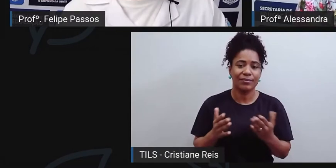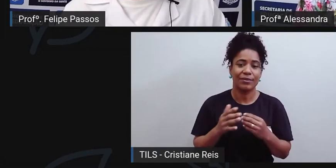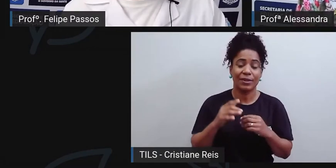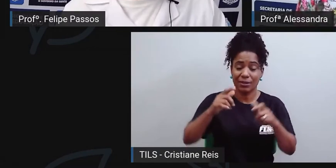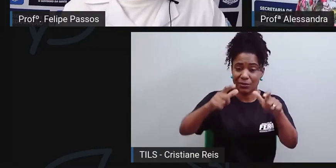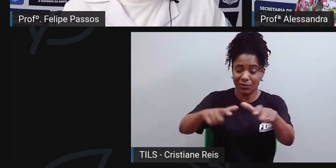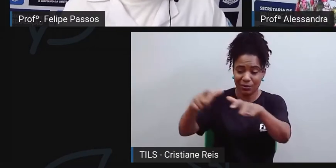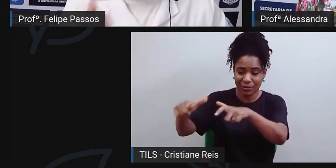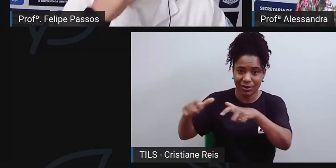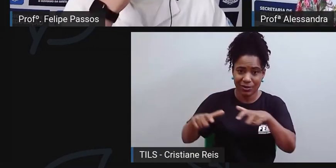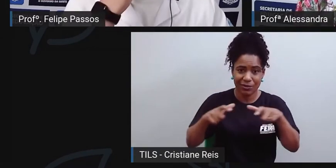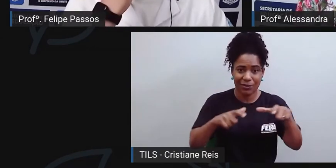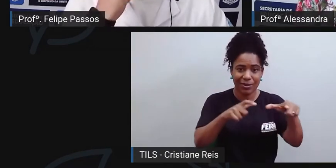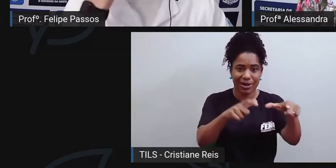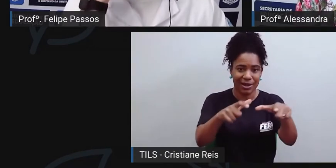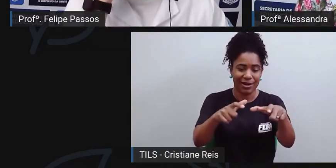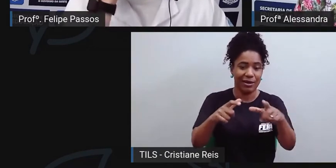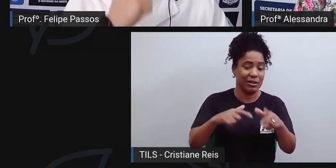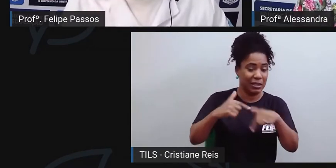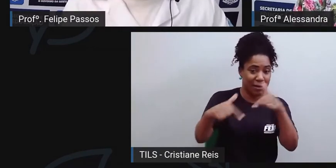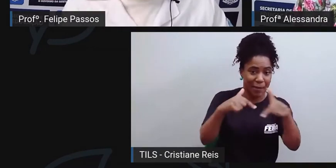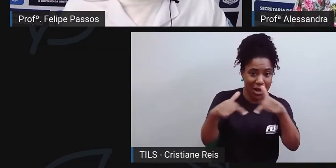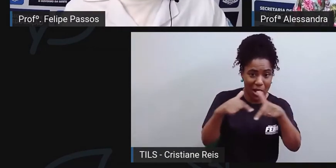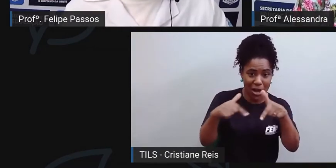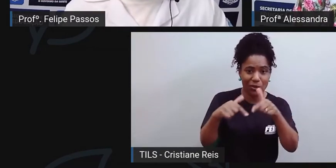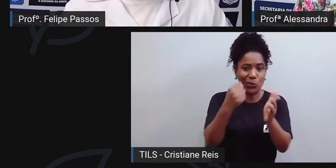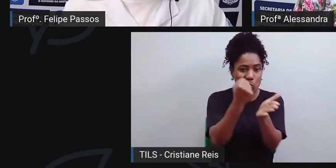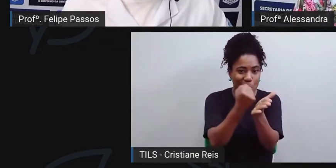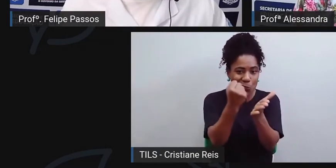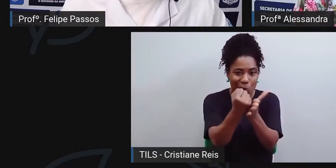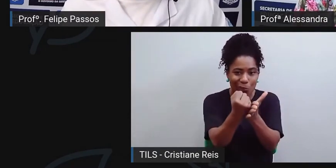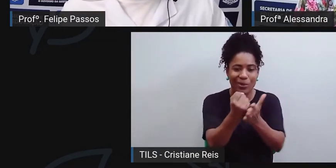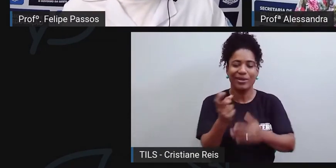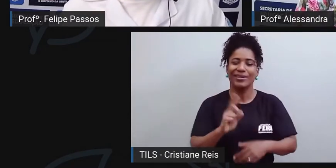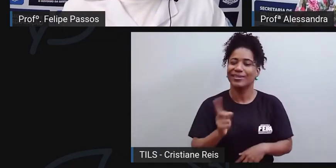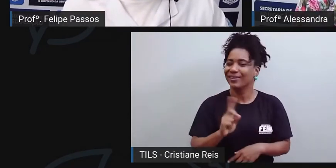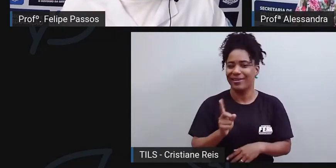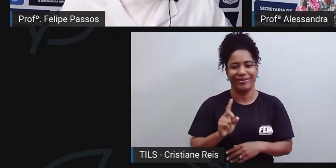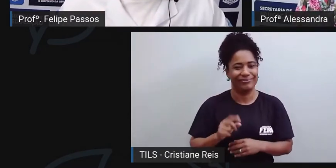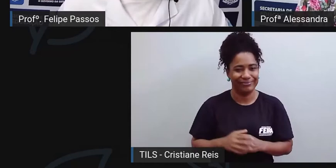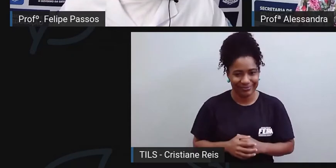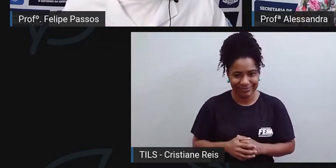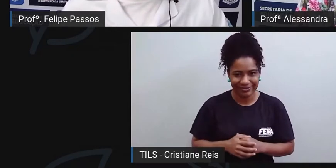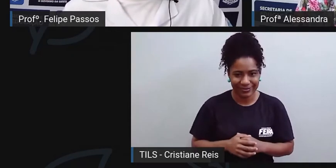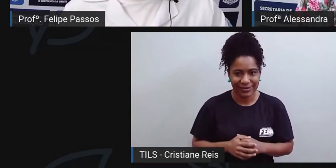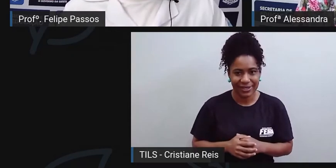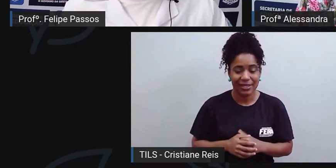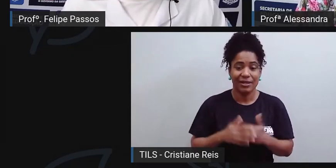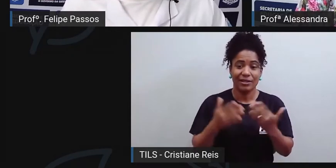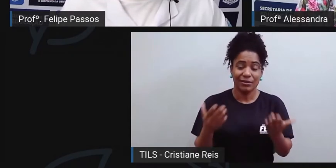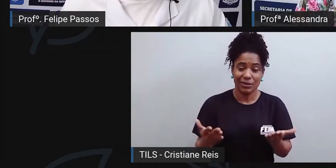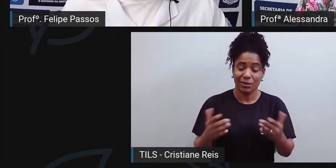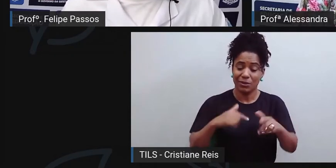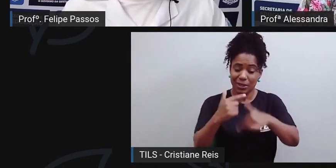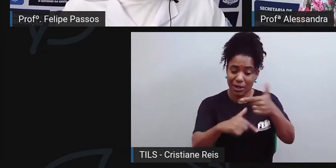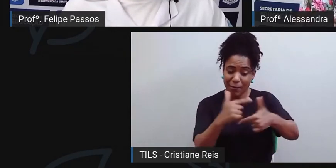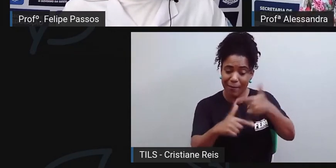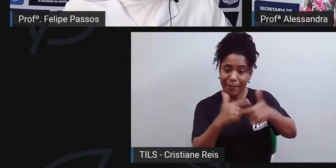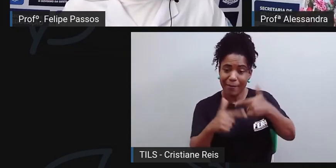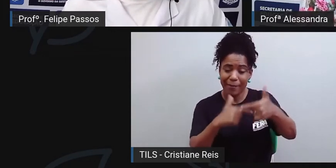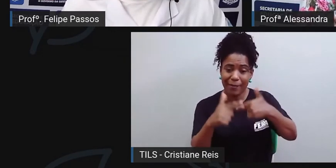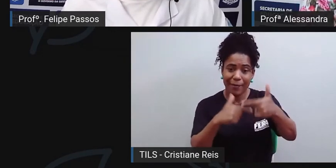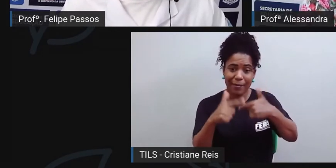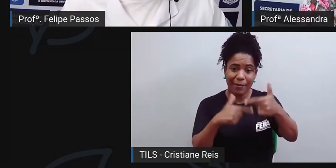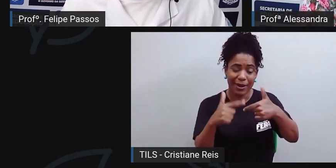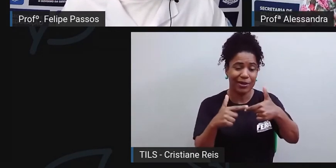espaço da informalidade. Então, se a gente está falando de informalidade, a gente está falando